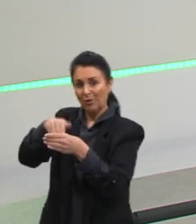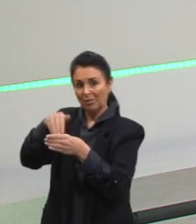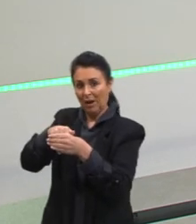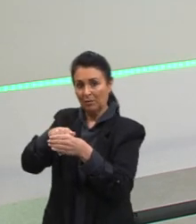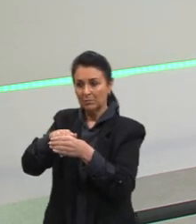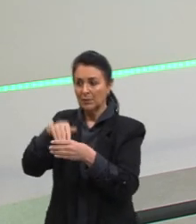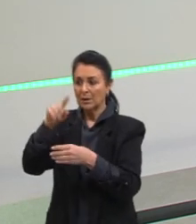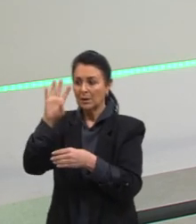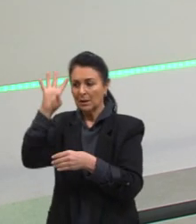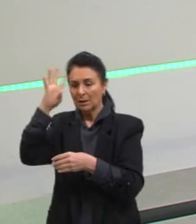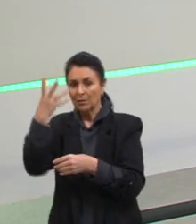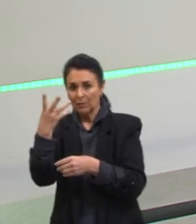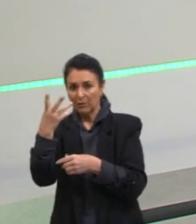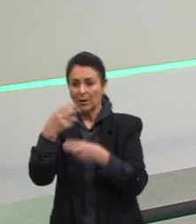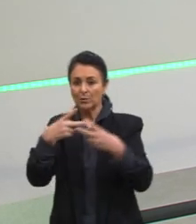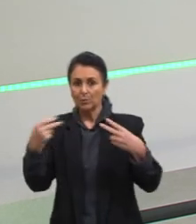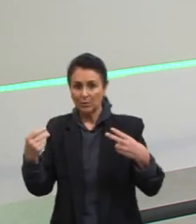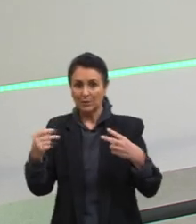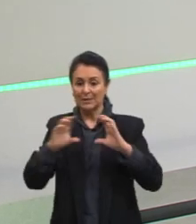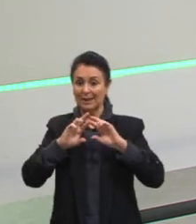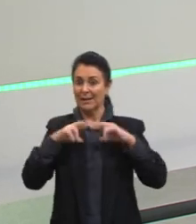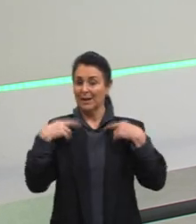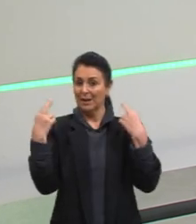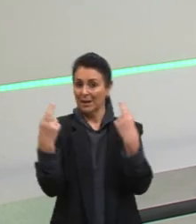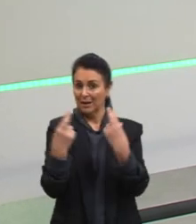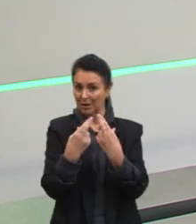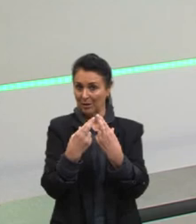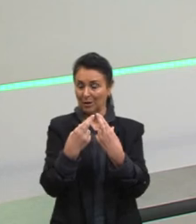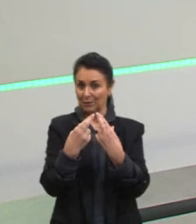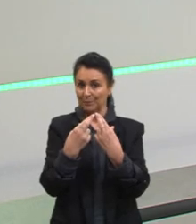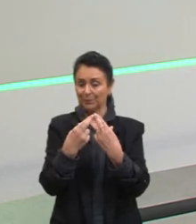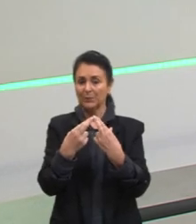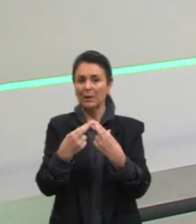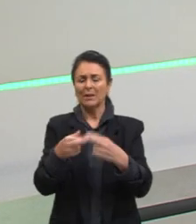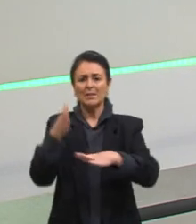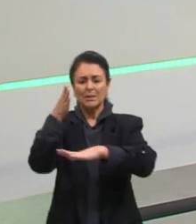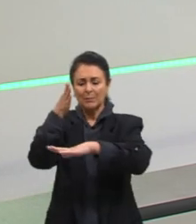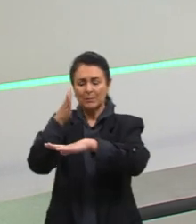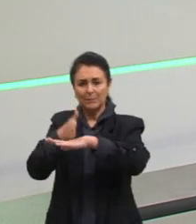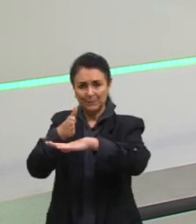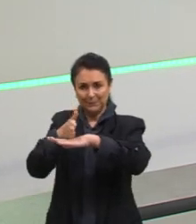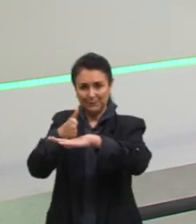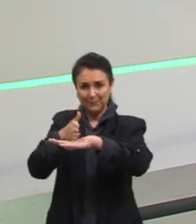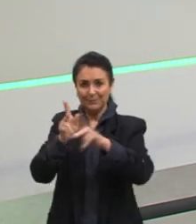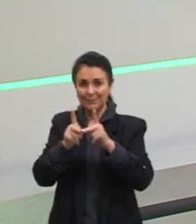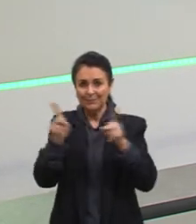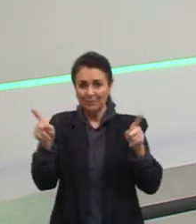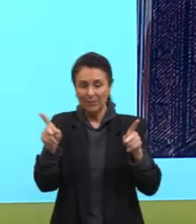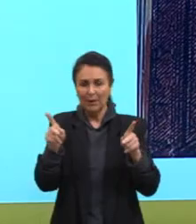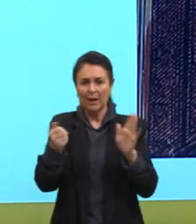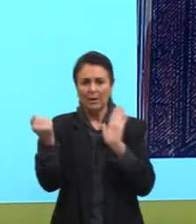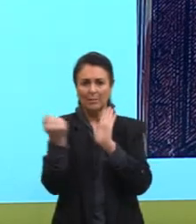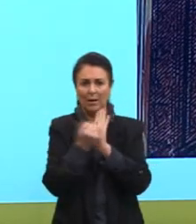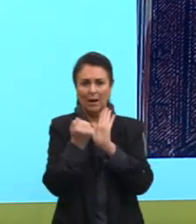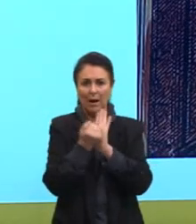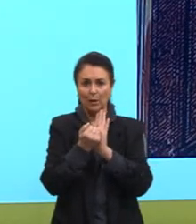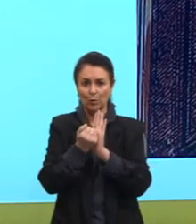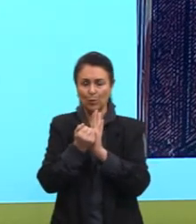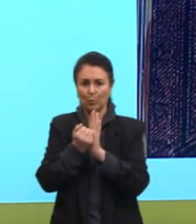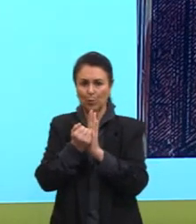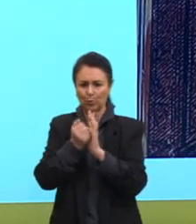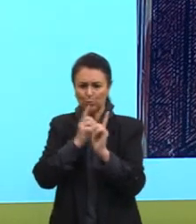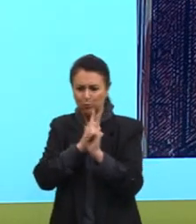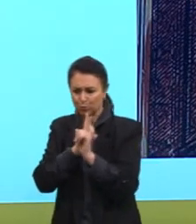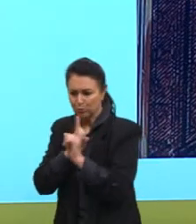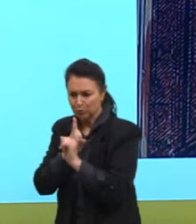decisões do concílio de Trento. E esse período da Idade Moderna vai ser muito marcado por perseguições religiosas e